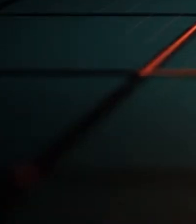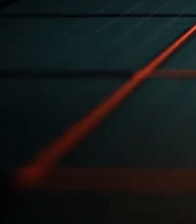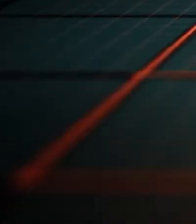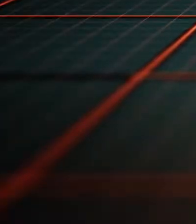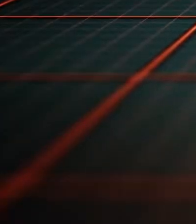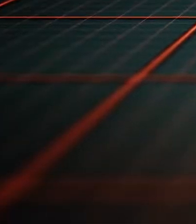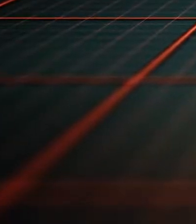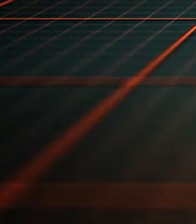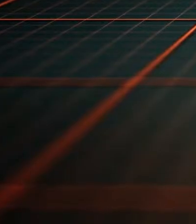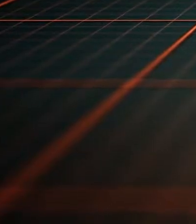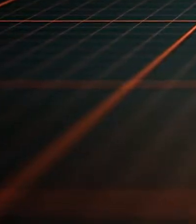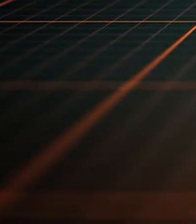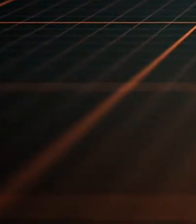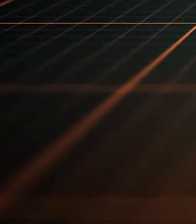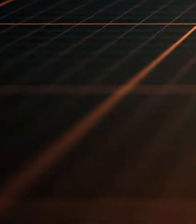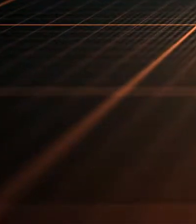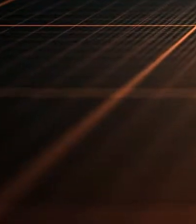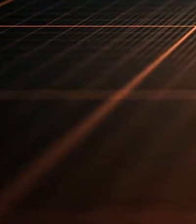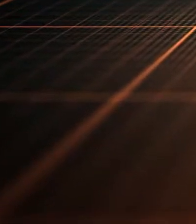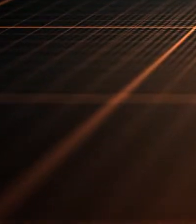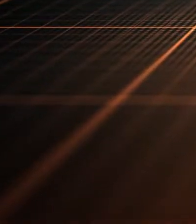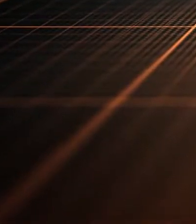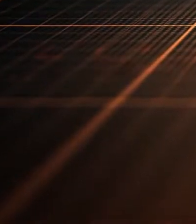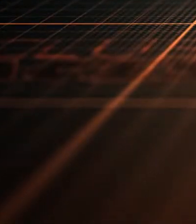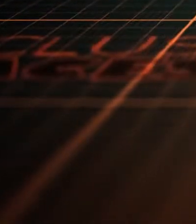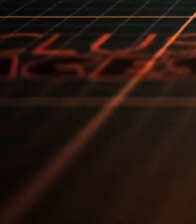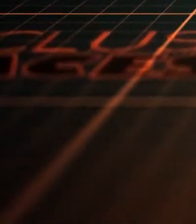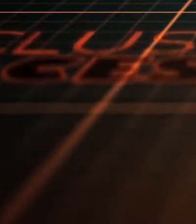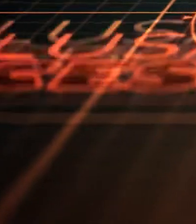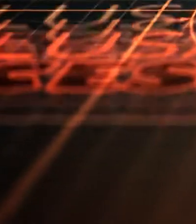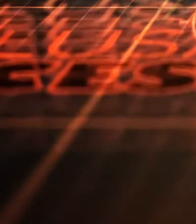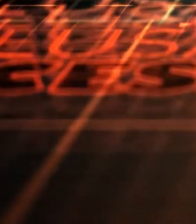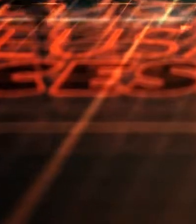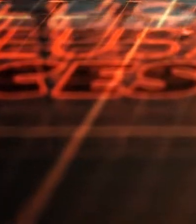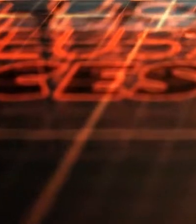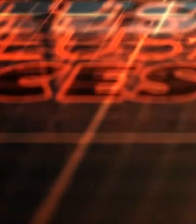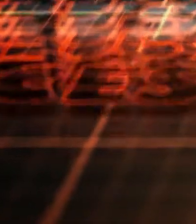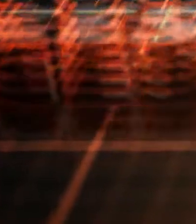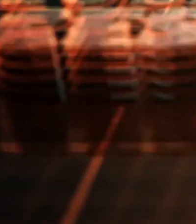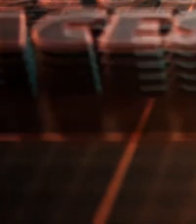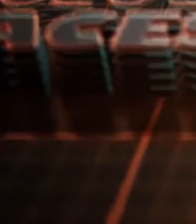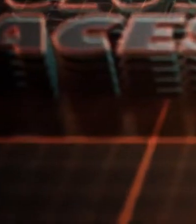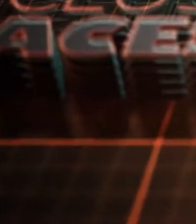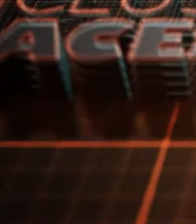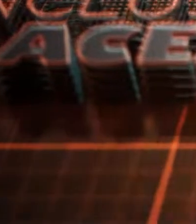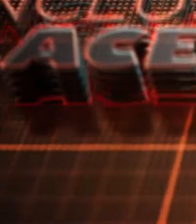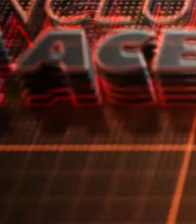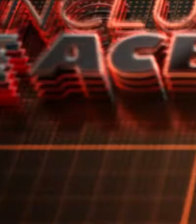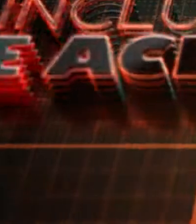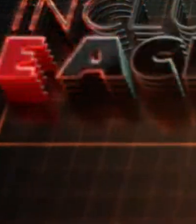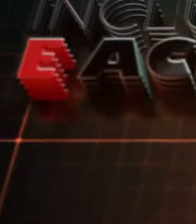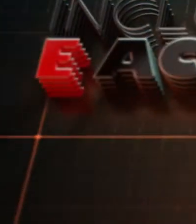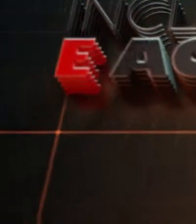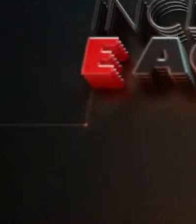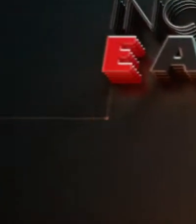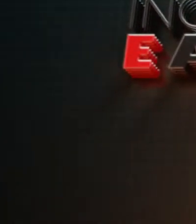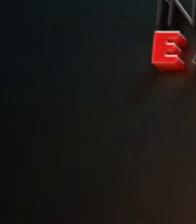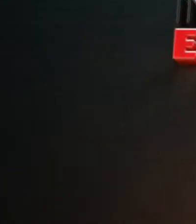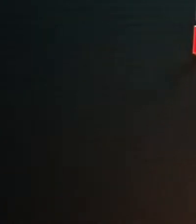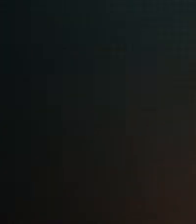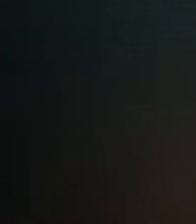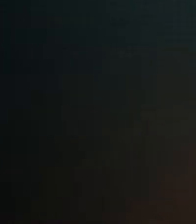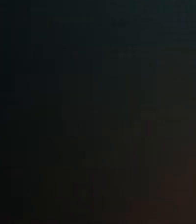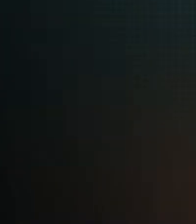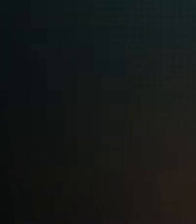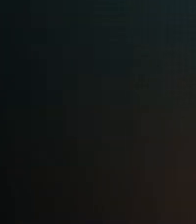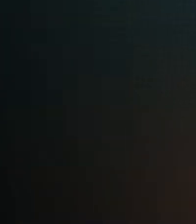minha dica para quem tem deficiência auditiva que quer ingressar na universidade é assuma que é deficiência, assuma que você